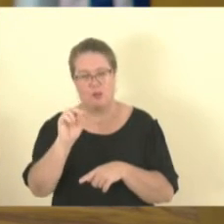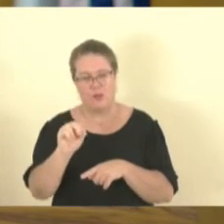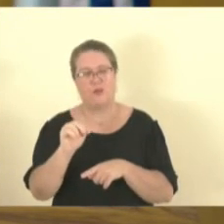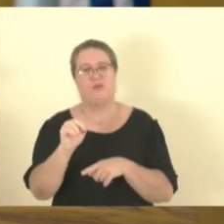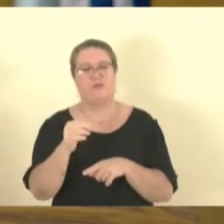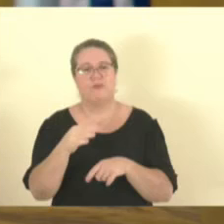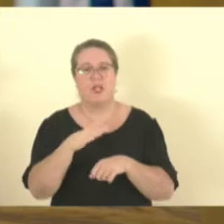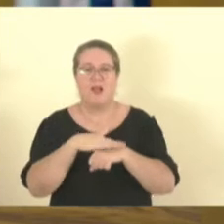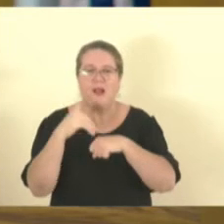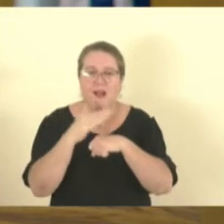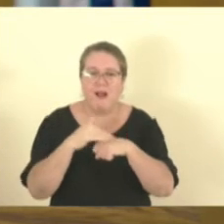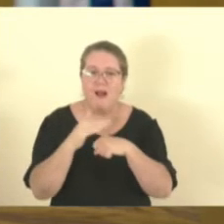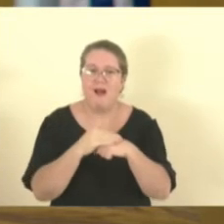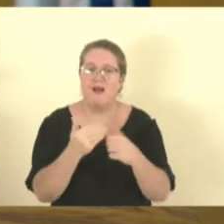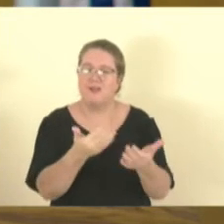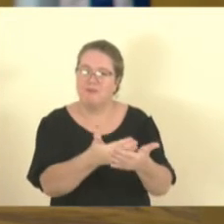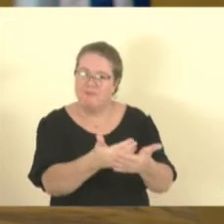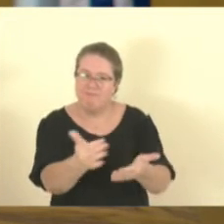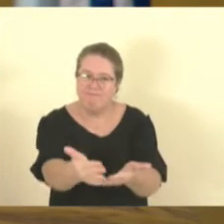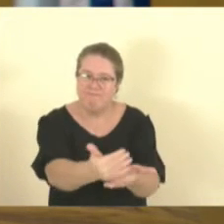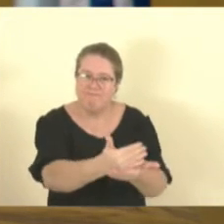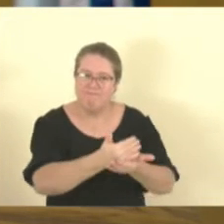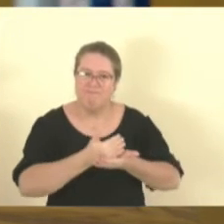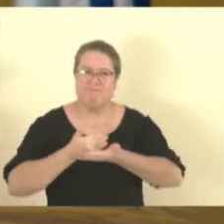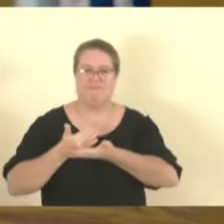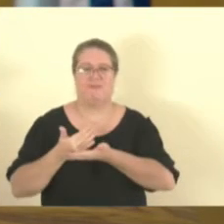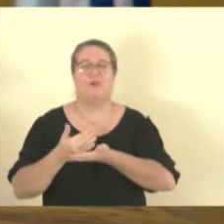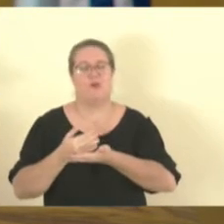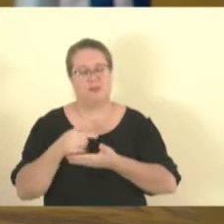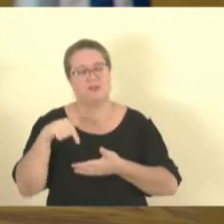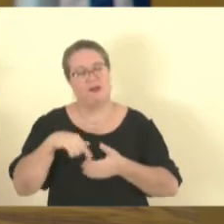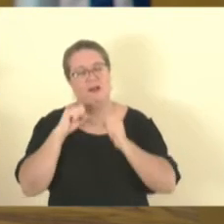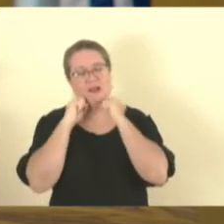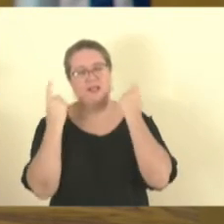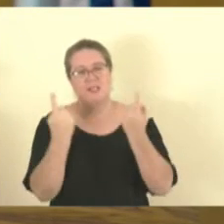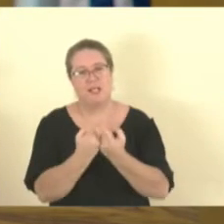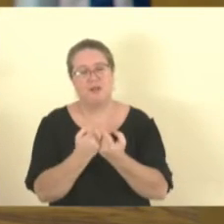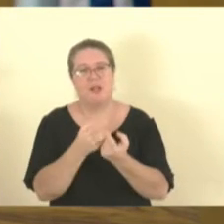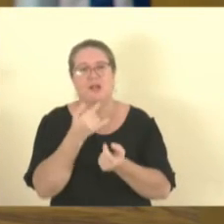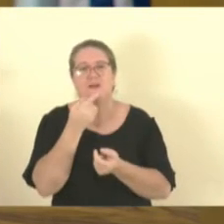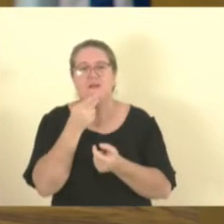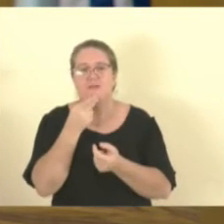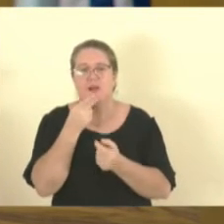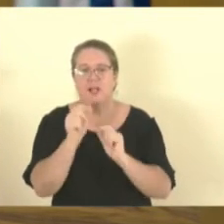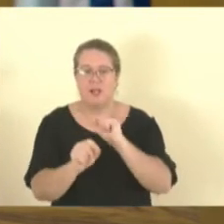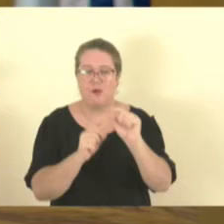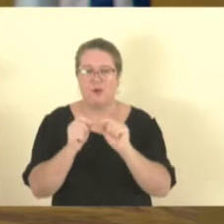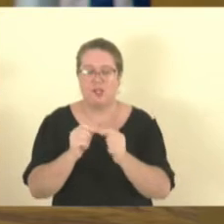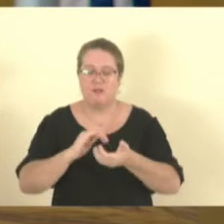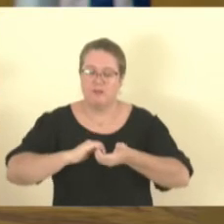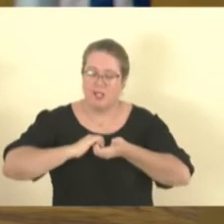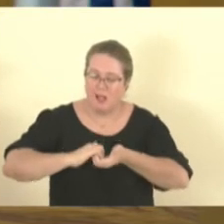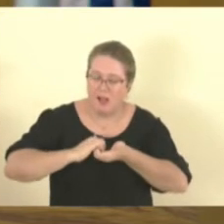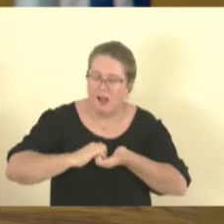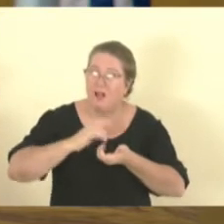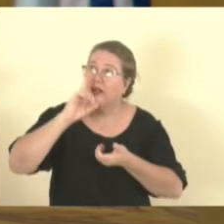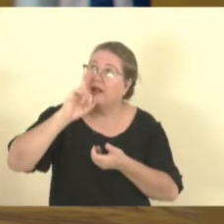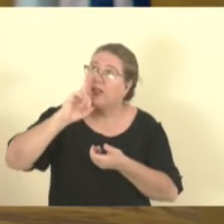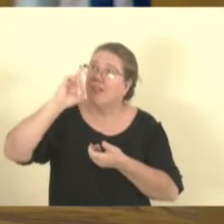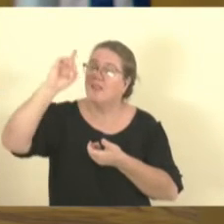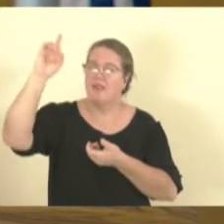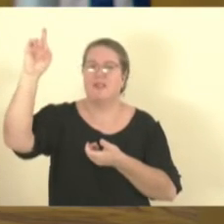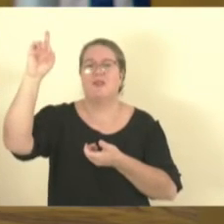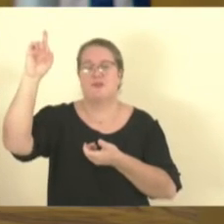nessa casa e dizer a todos vocês que nós somos gratos a Deus, em primeiro lugar,